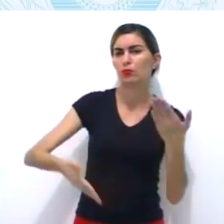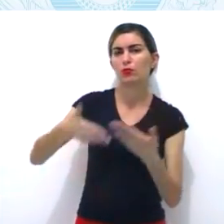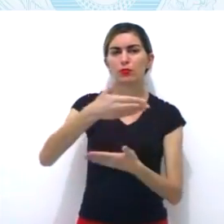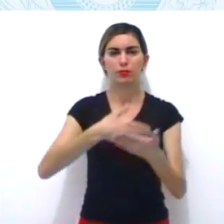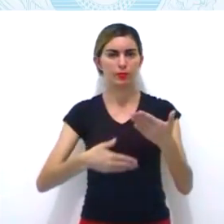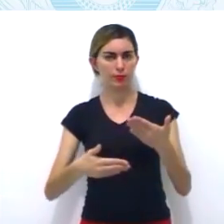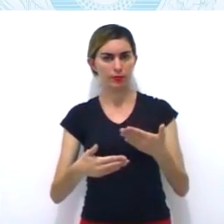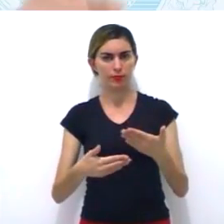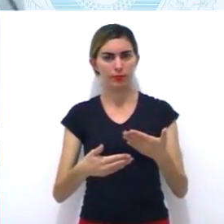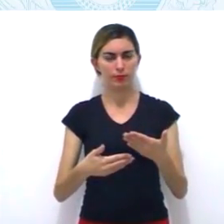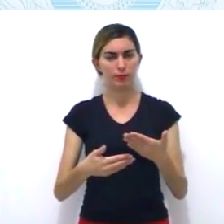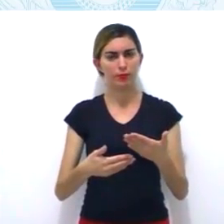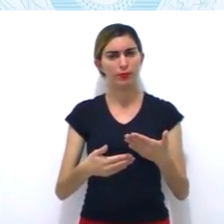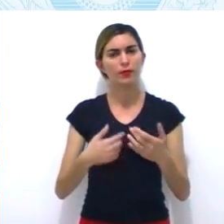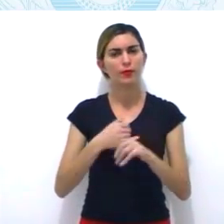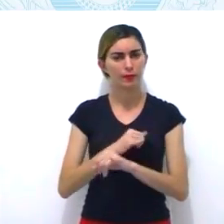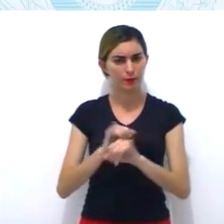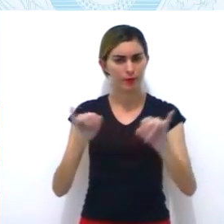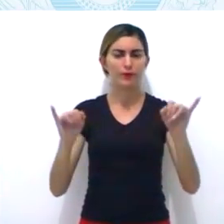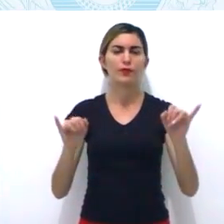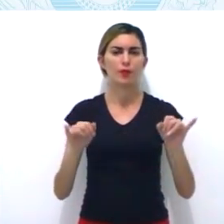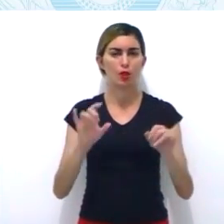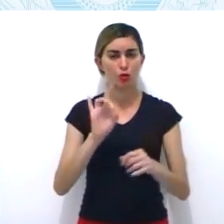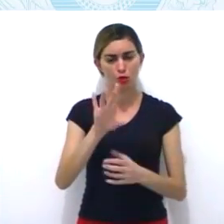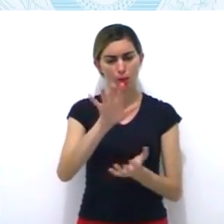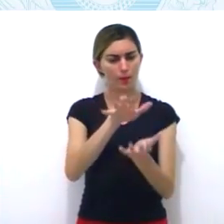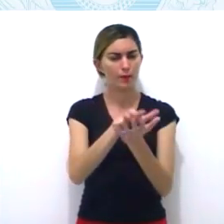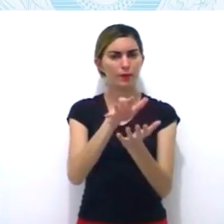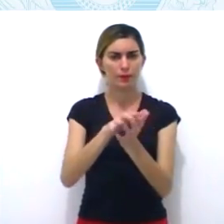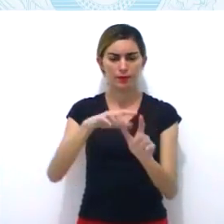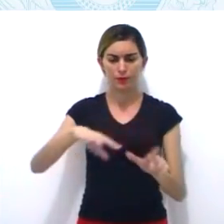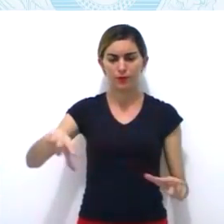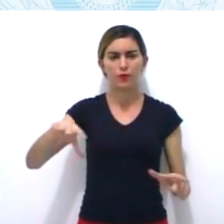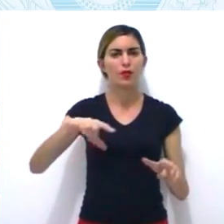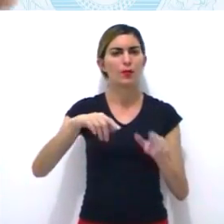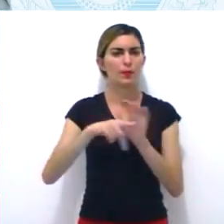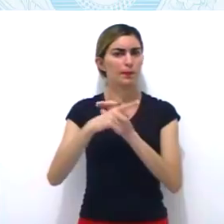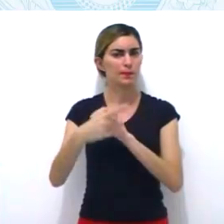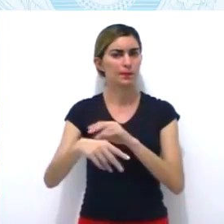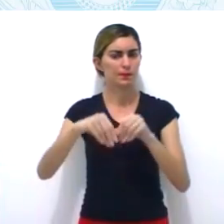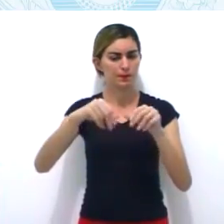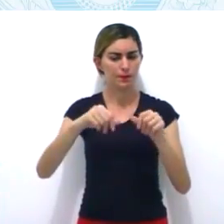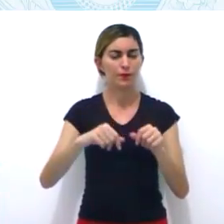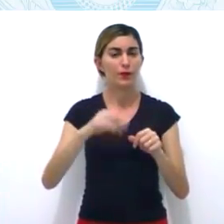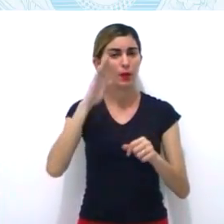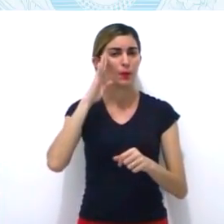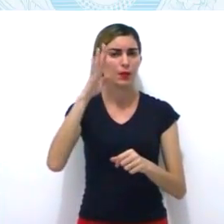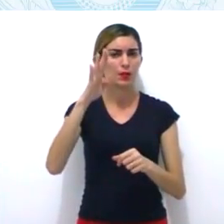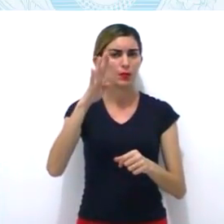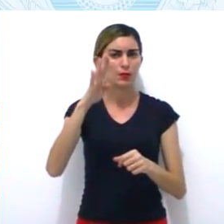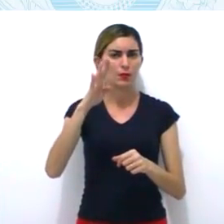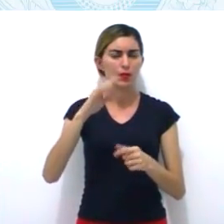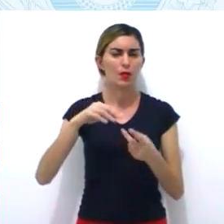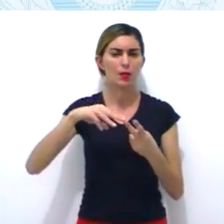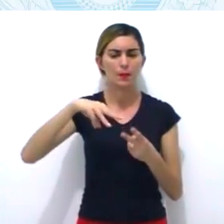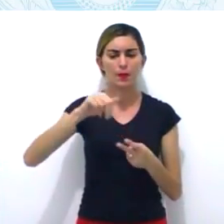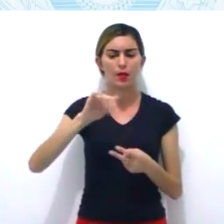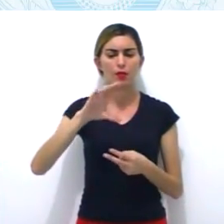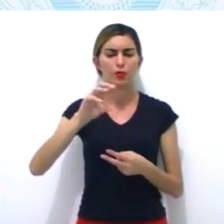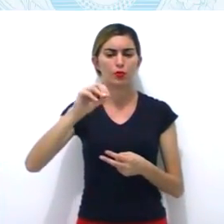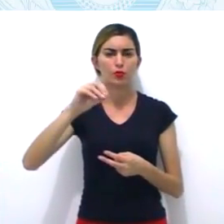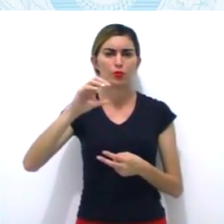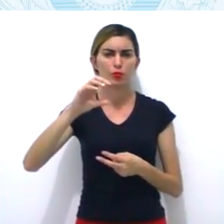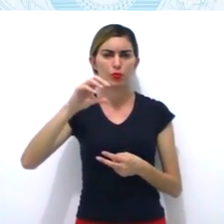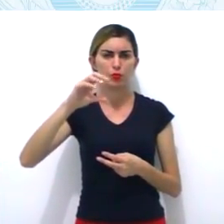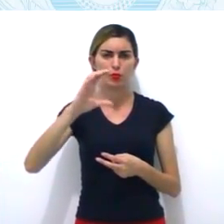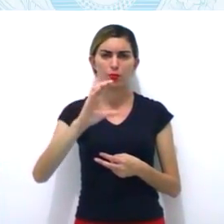maçonaria, então, significativa a crise econômica que abateu a região, atingindo